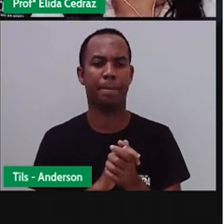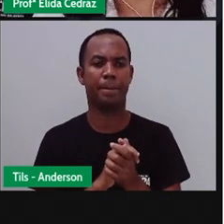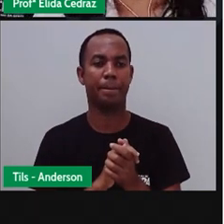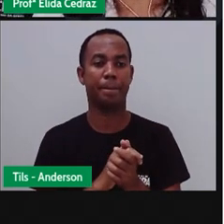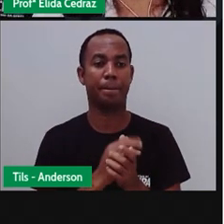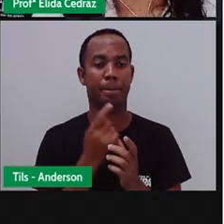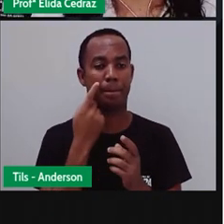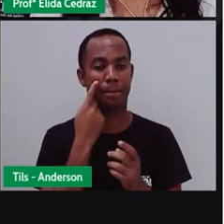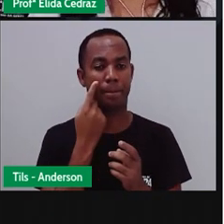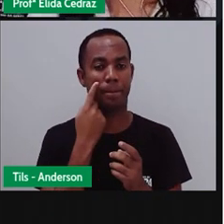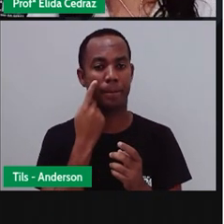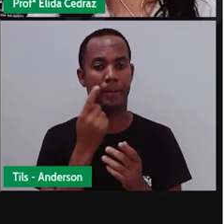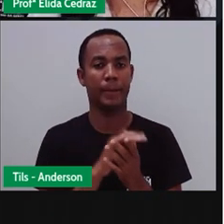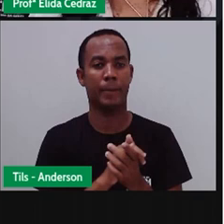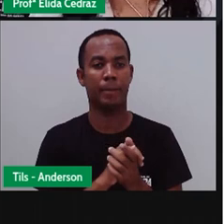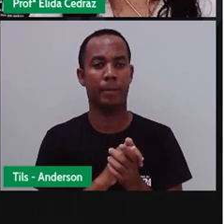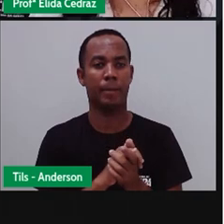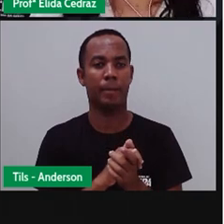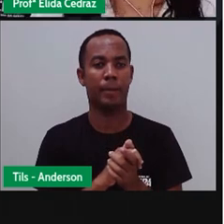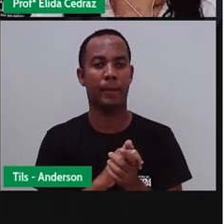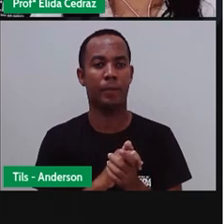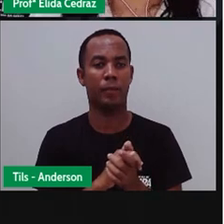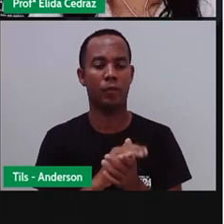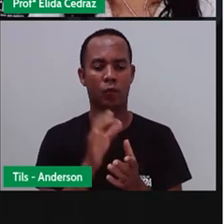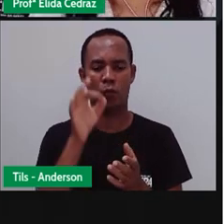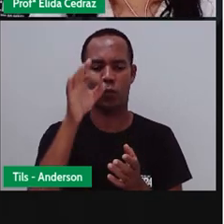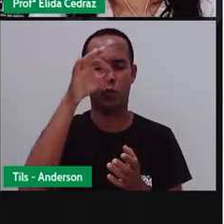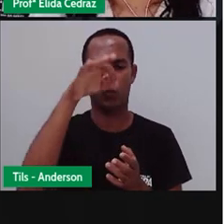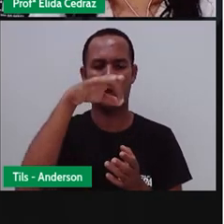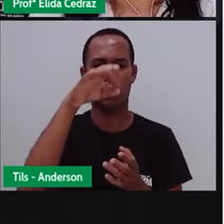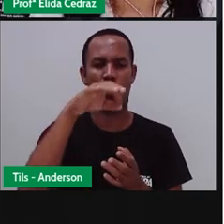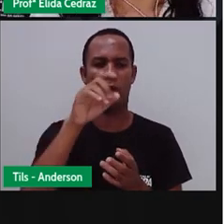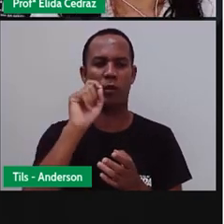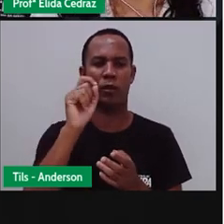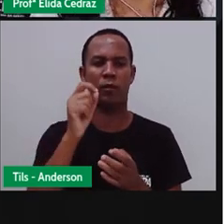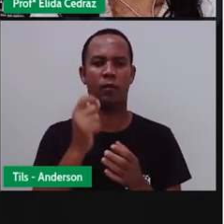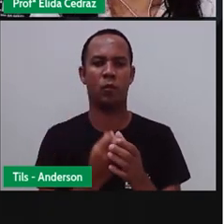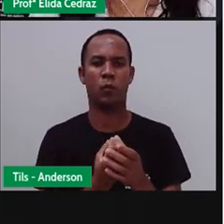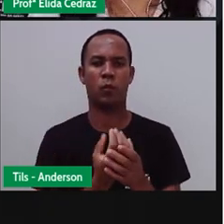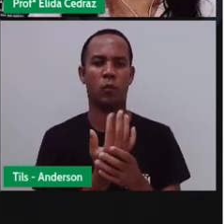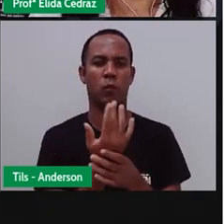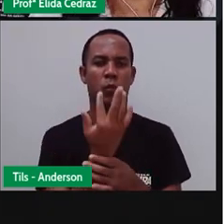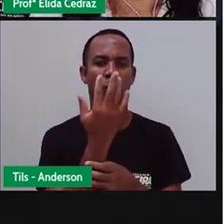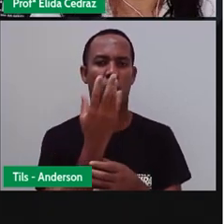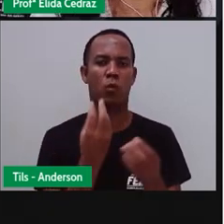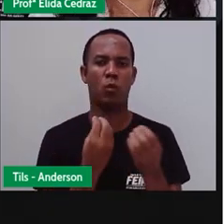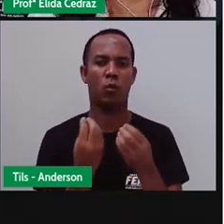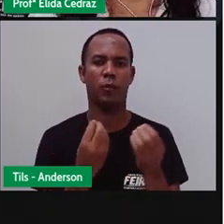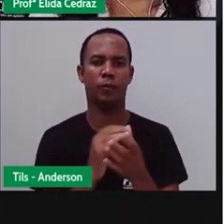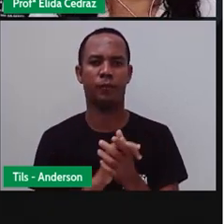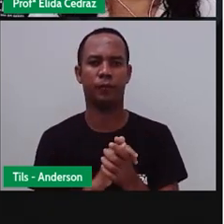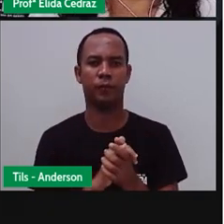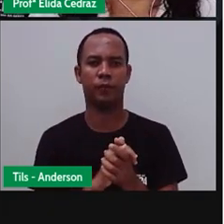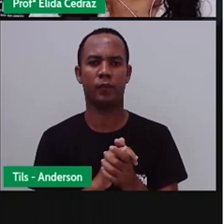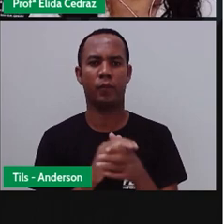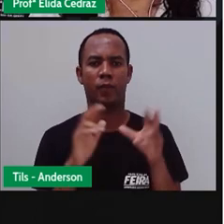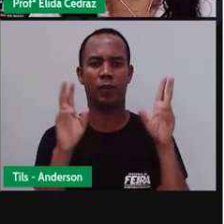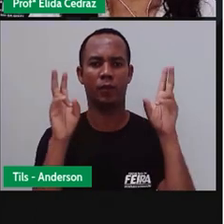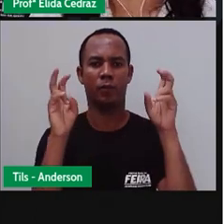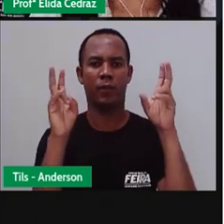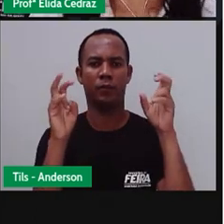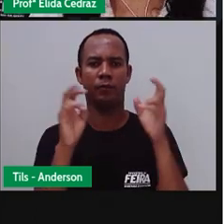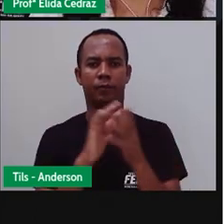só. Uma sementinha mais que mágica. Esse é o título.